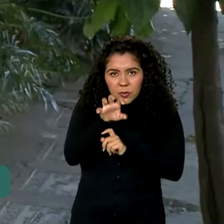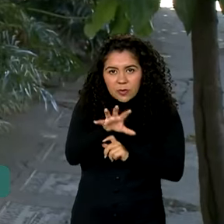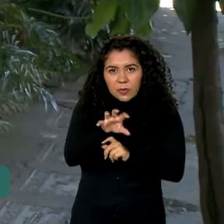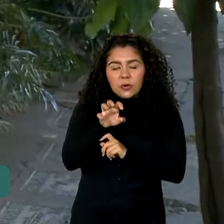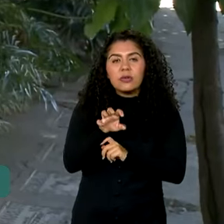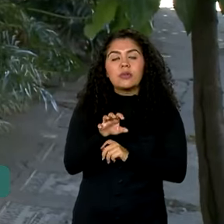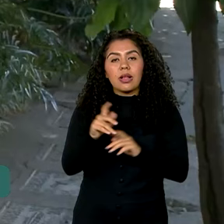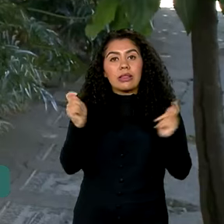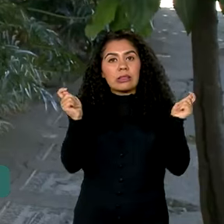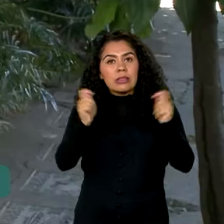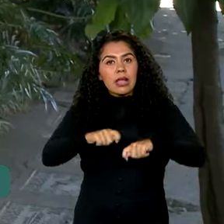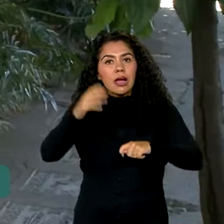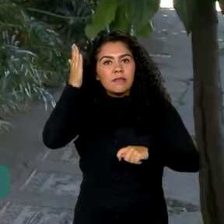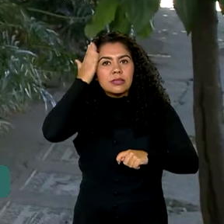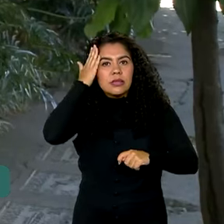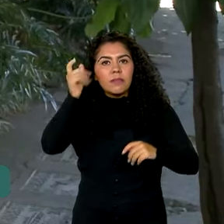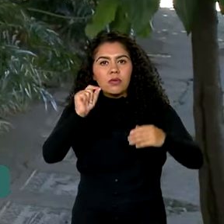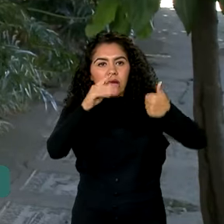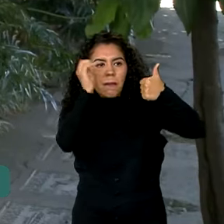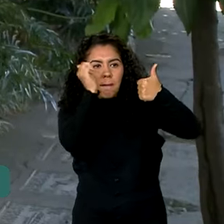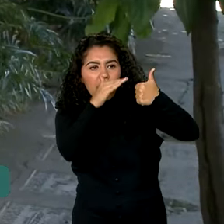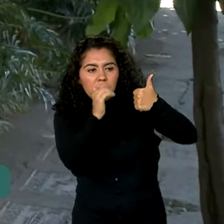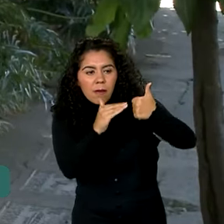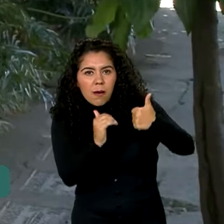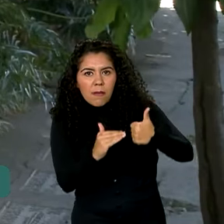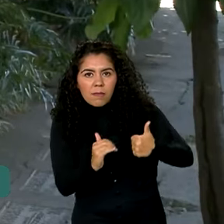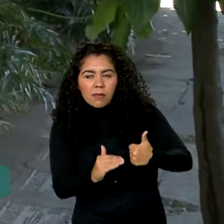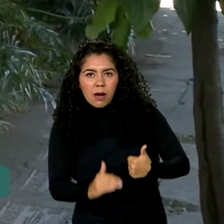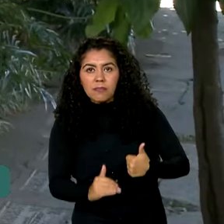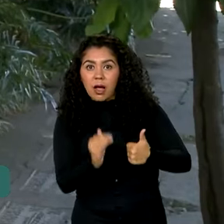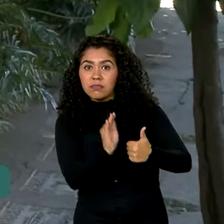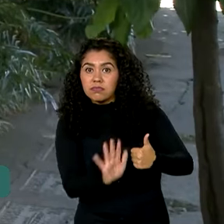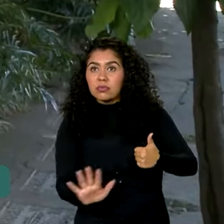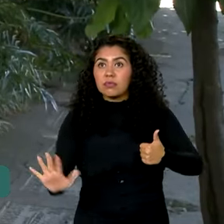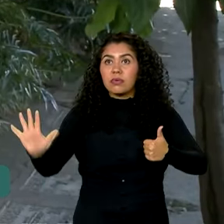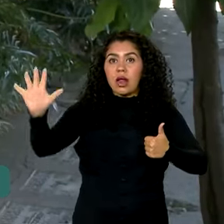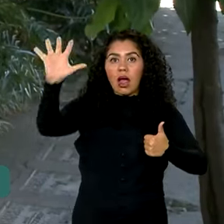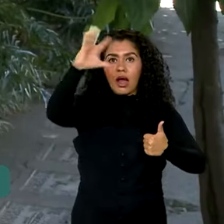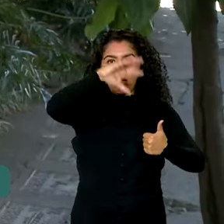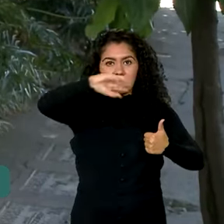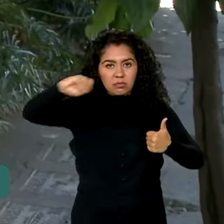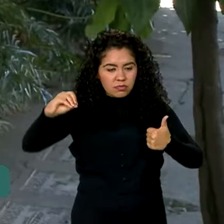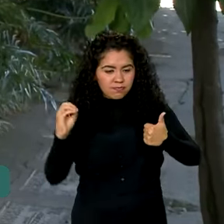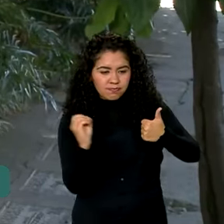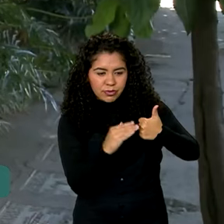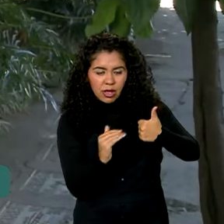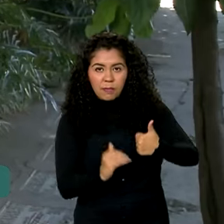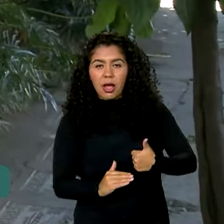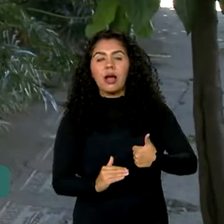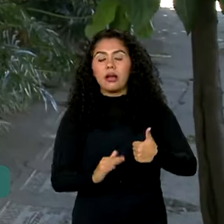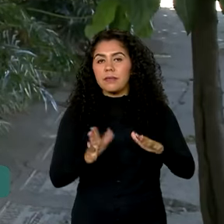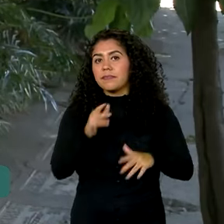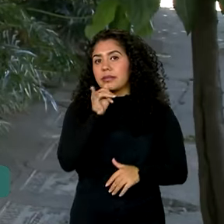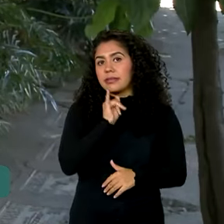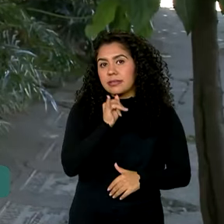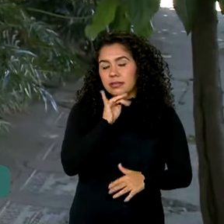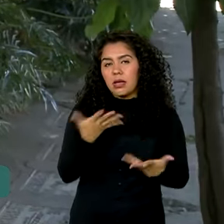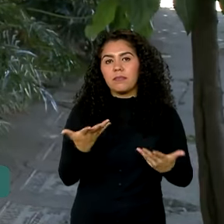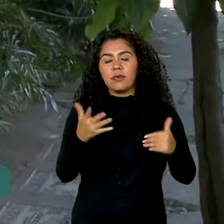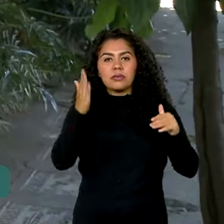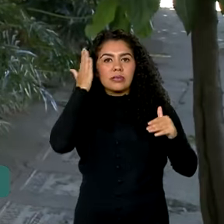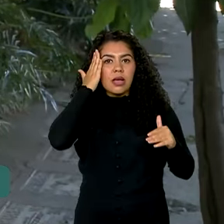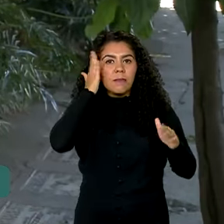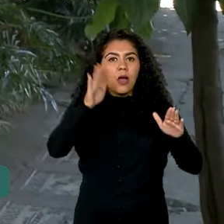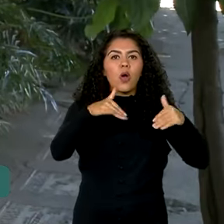possível ter um banco de dados unificado em todo o país. Seria possível, por exemplo, relacionar crimes